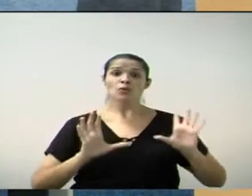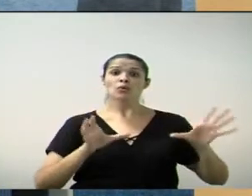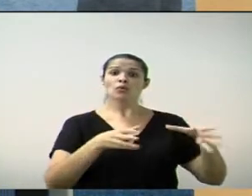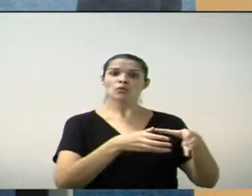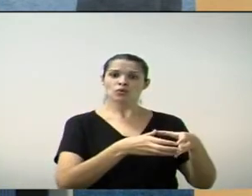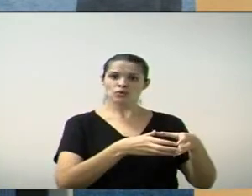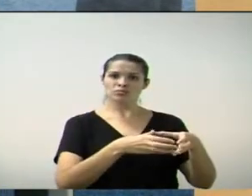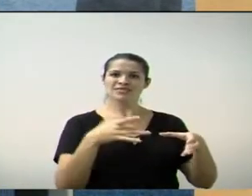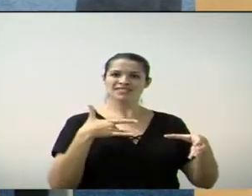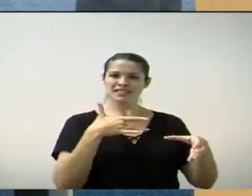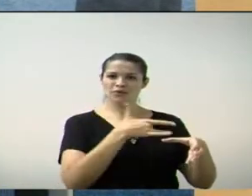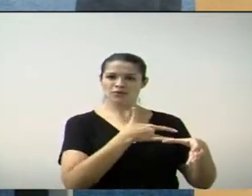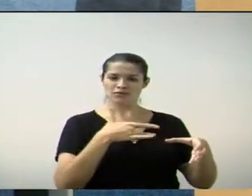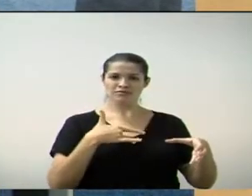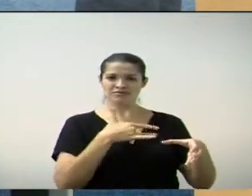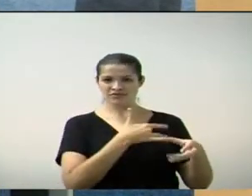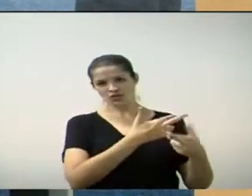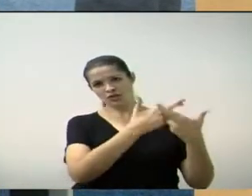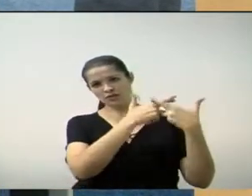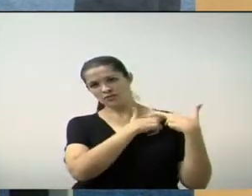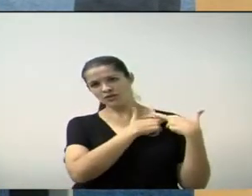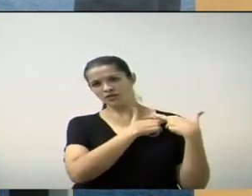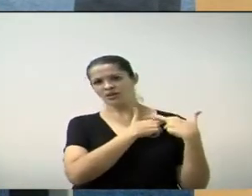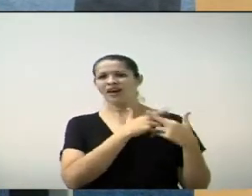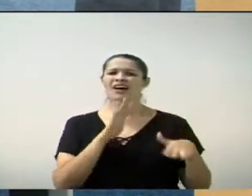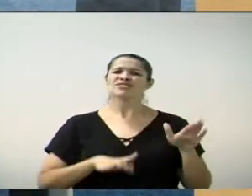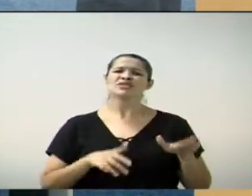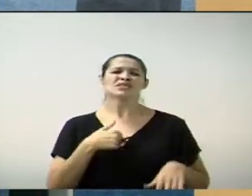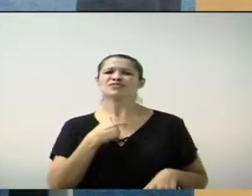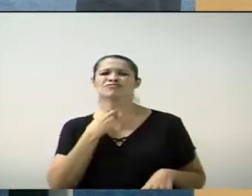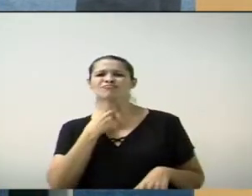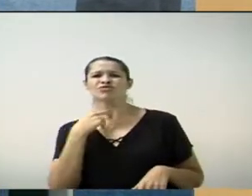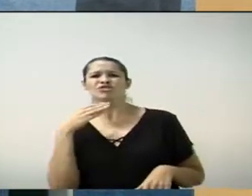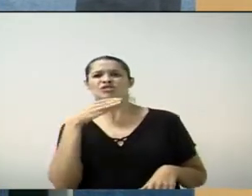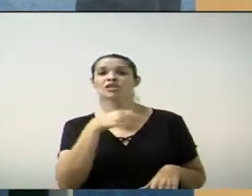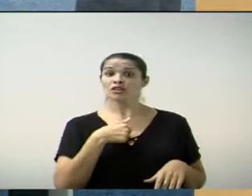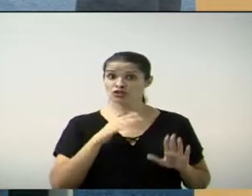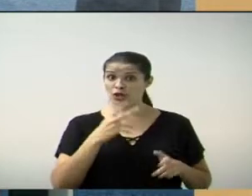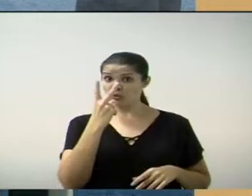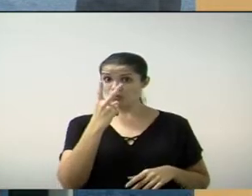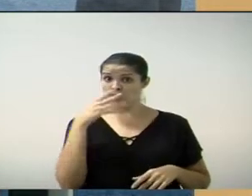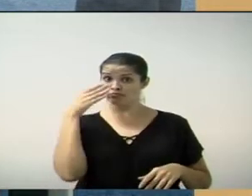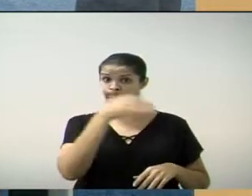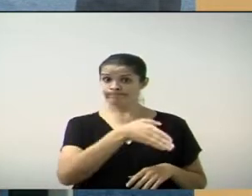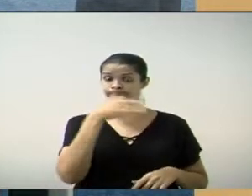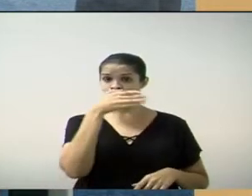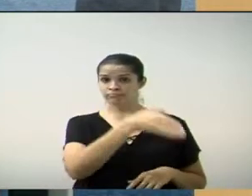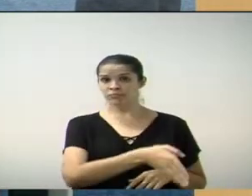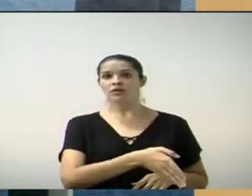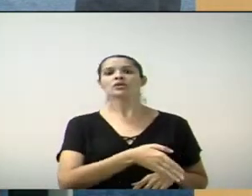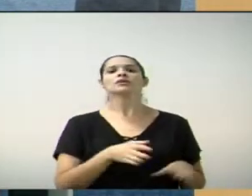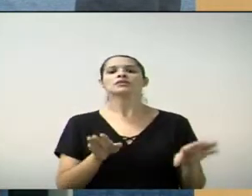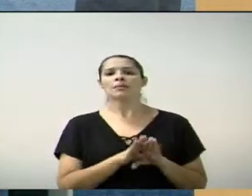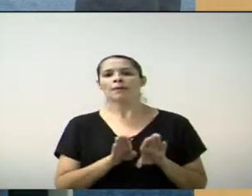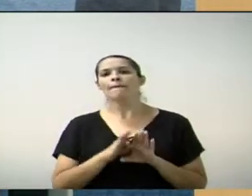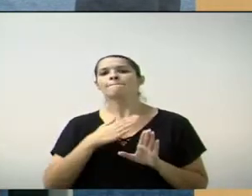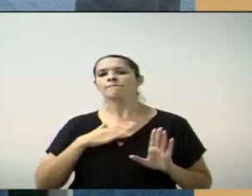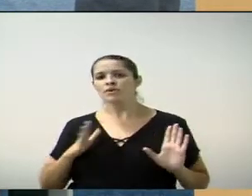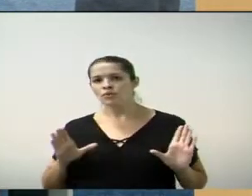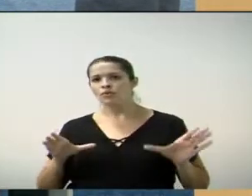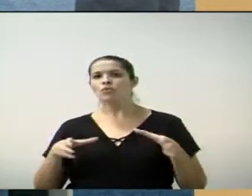Saúde, as que eu não pude participar, já fui em duas. O nosso gabinete tem feito